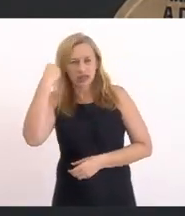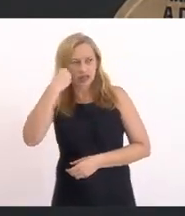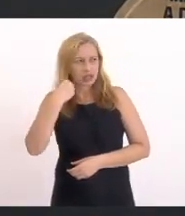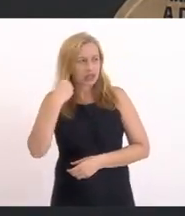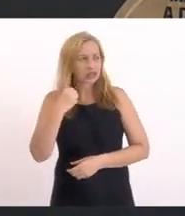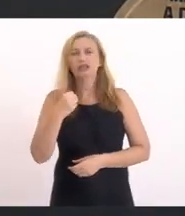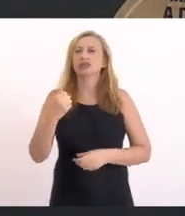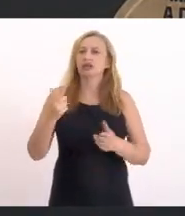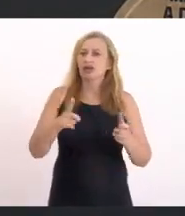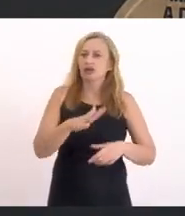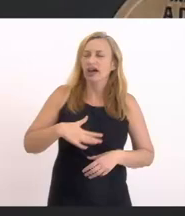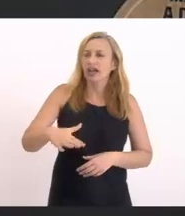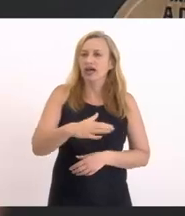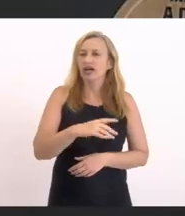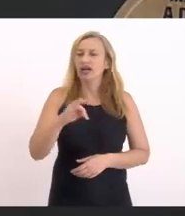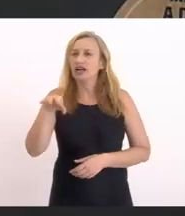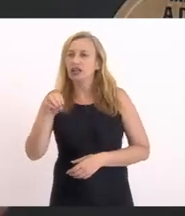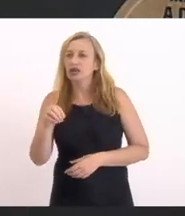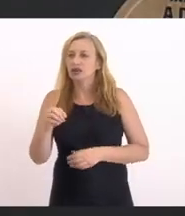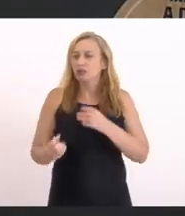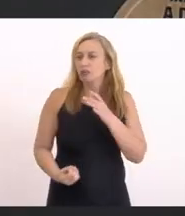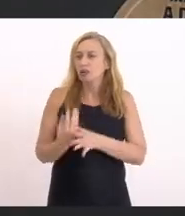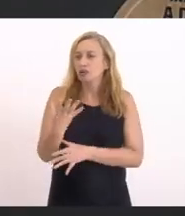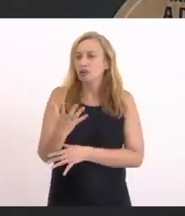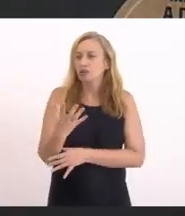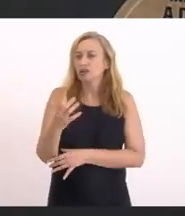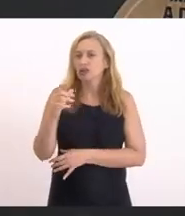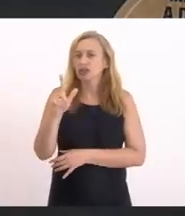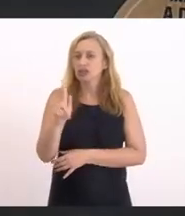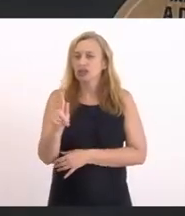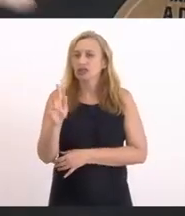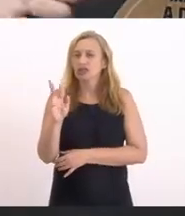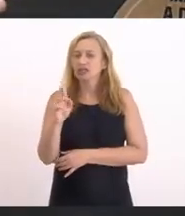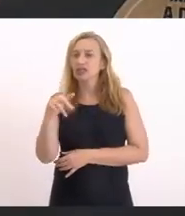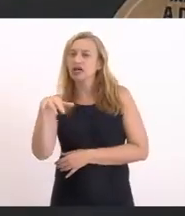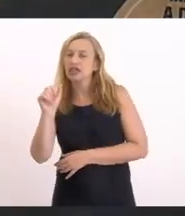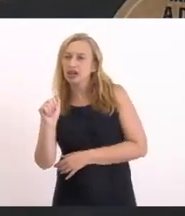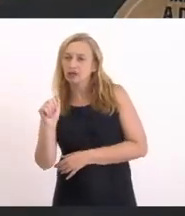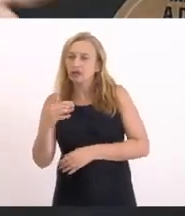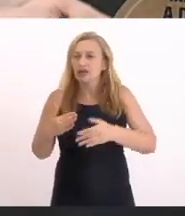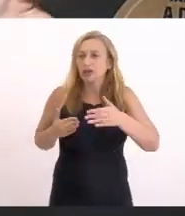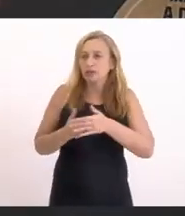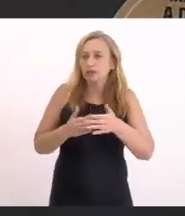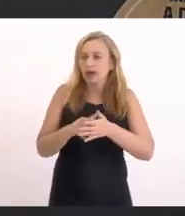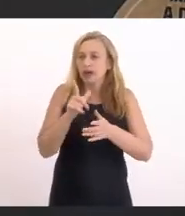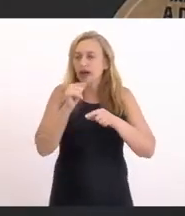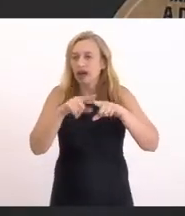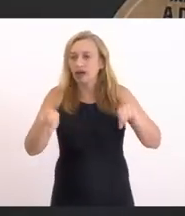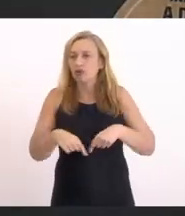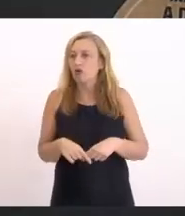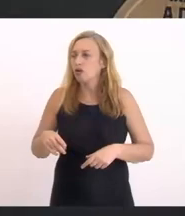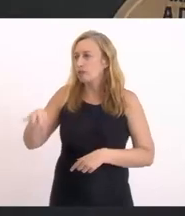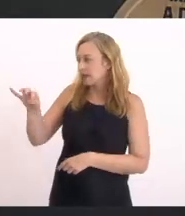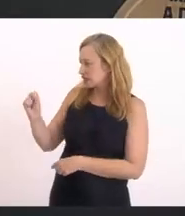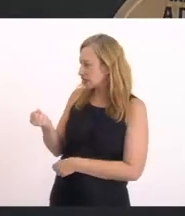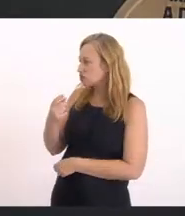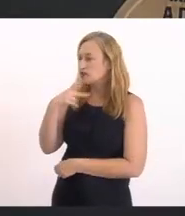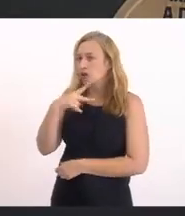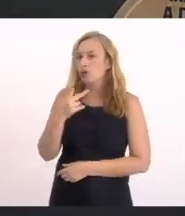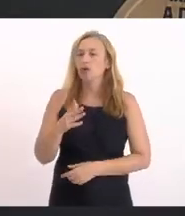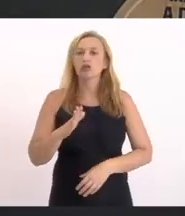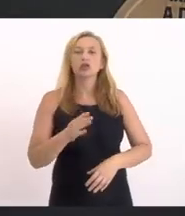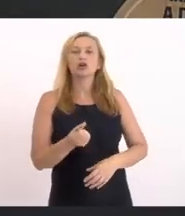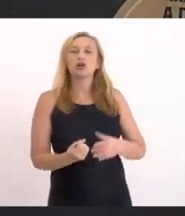Pelo fato de ter Uma das maiores Produções de grama Que impactam na lagoa Como o Matheus falou É uma das